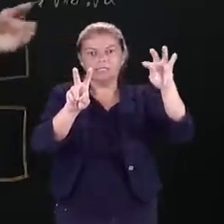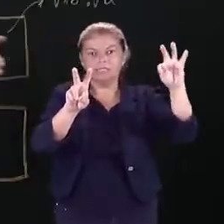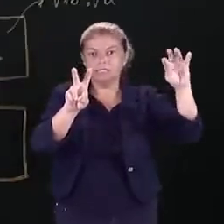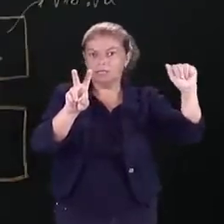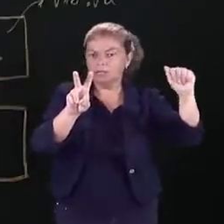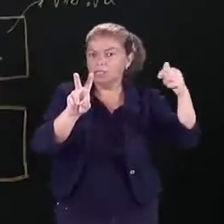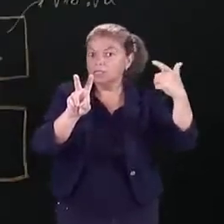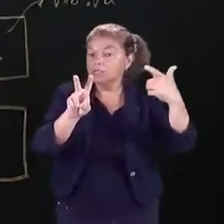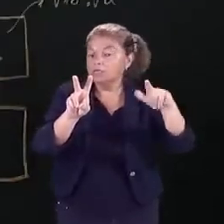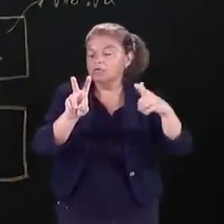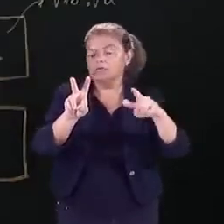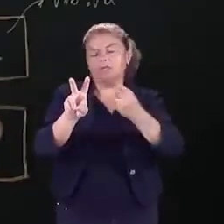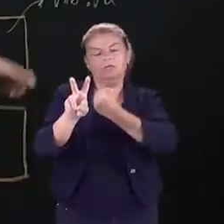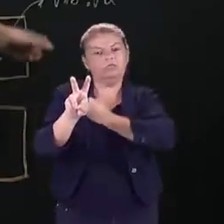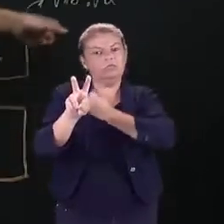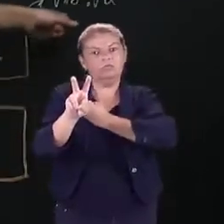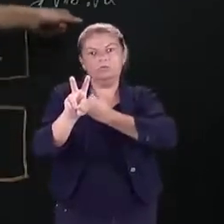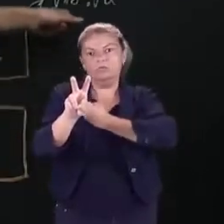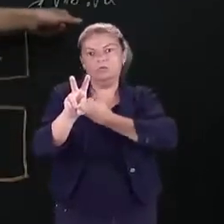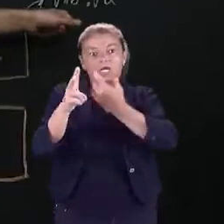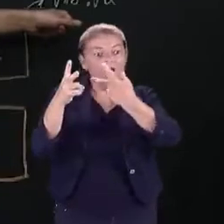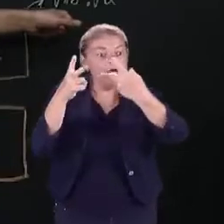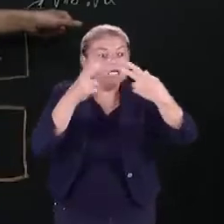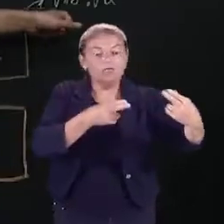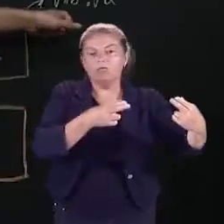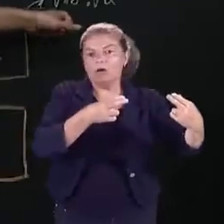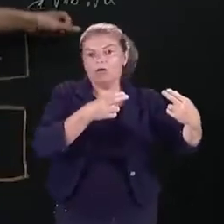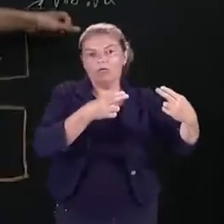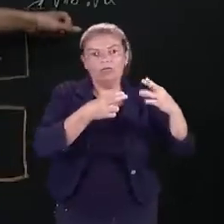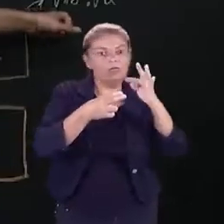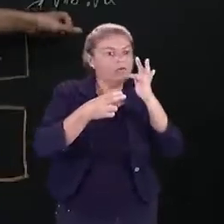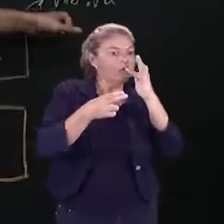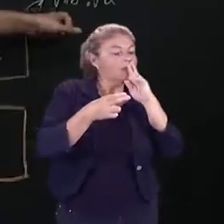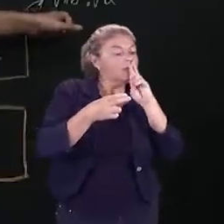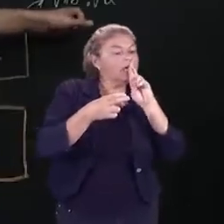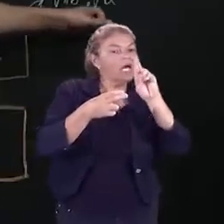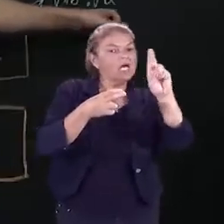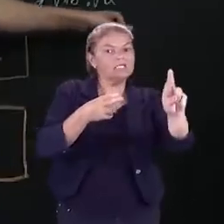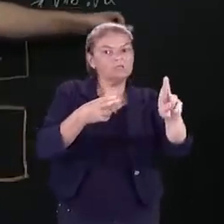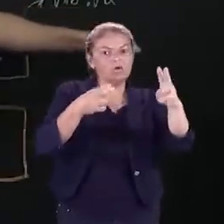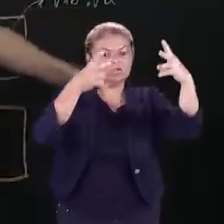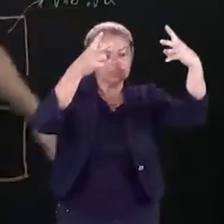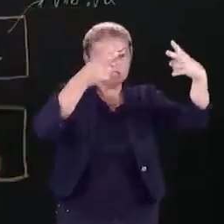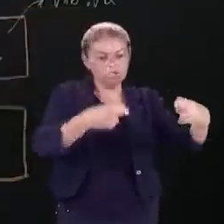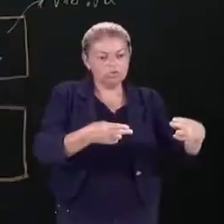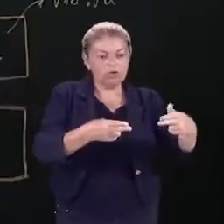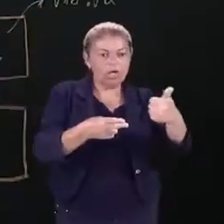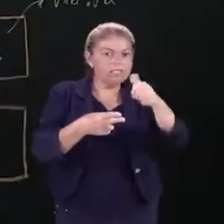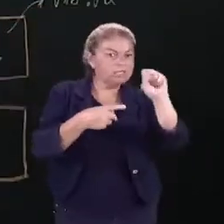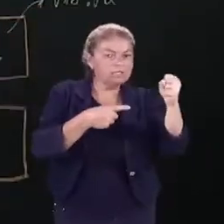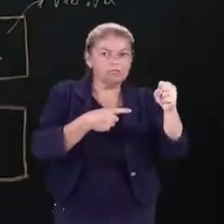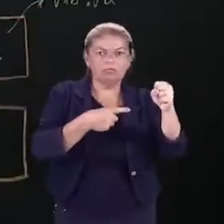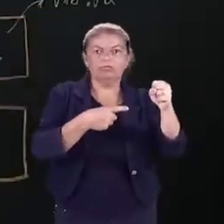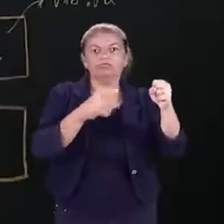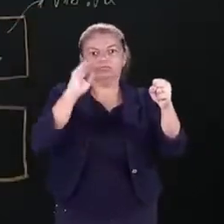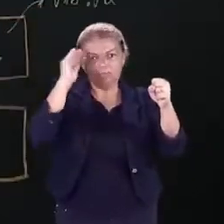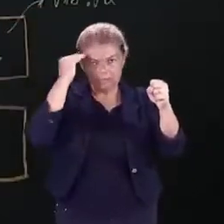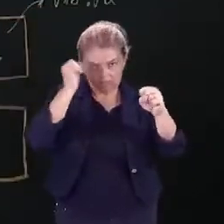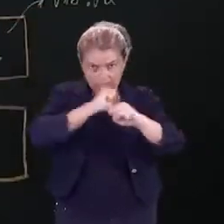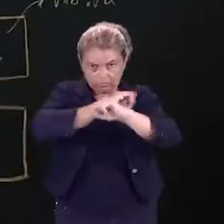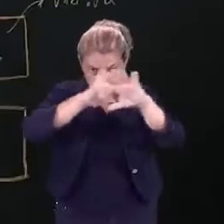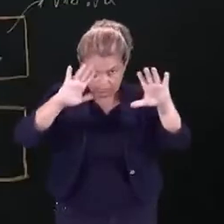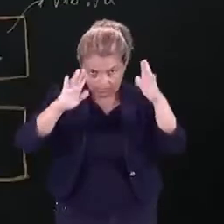número que, multiplicado por ele mesmo, a gente consiga chegar no resultado igual a 18 e também a gente não